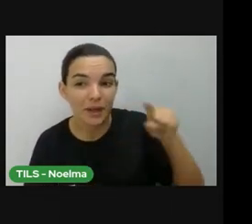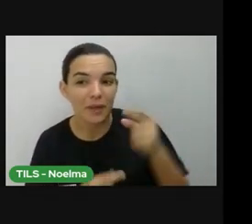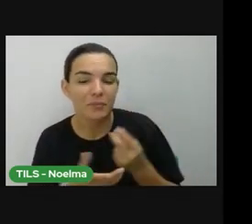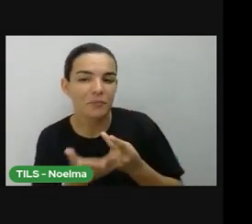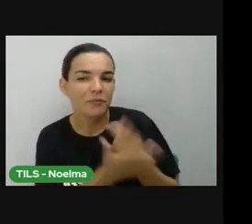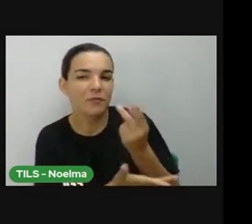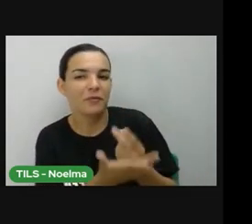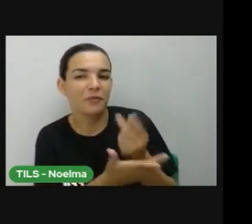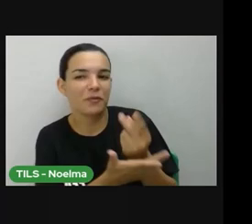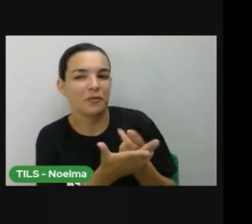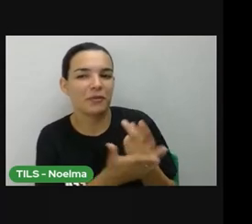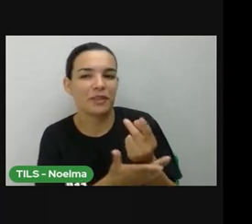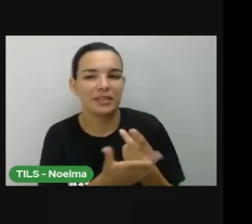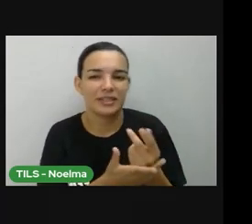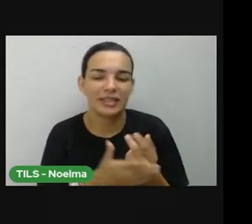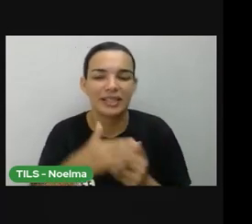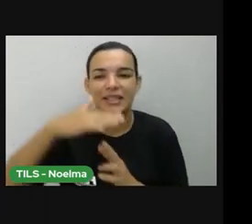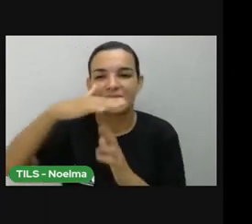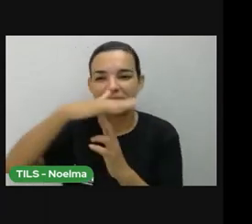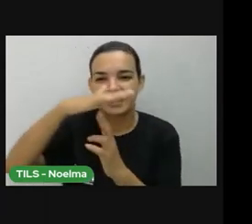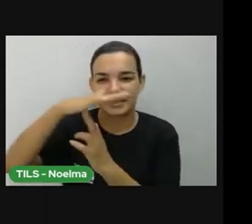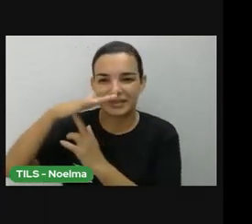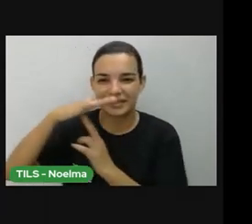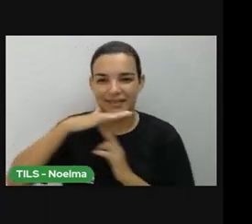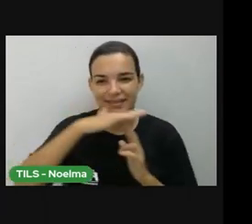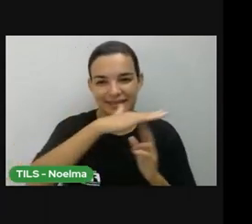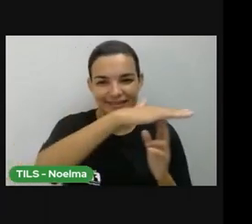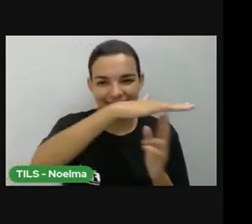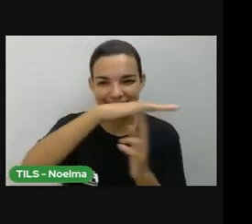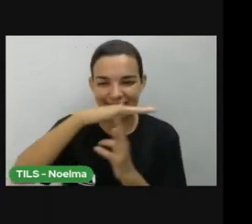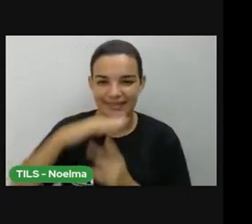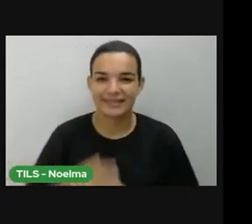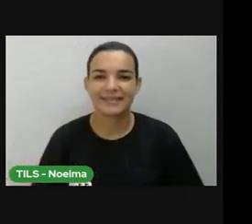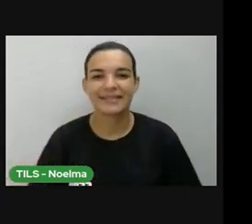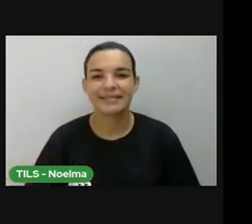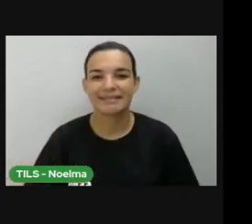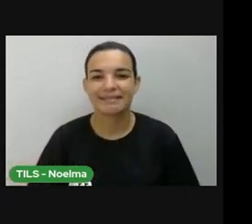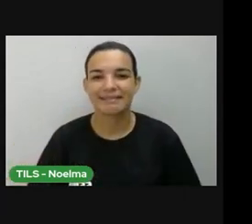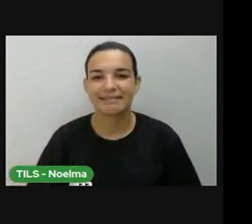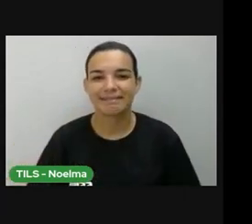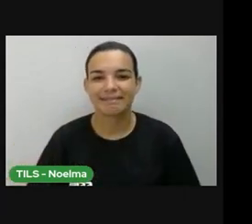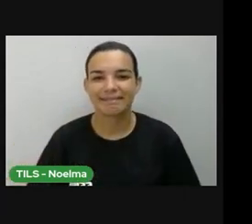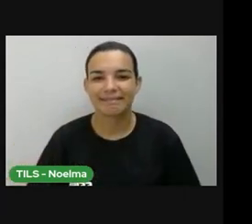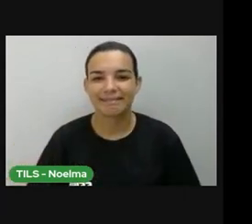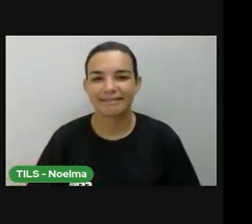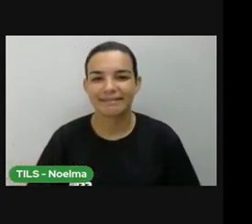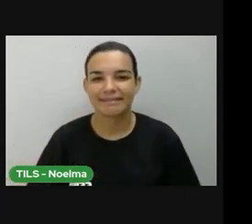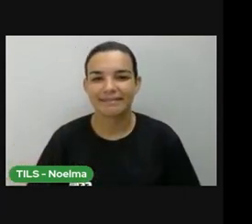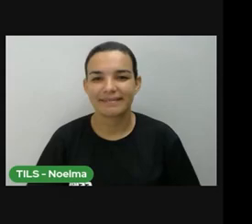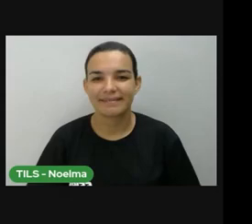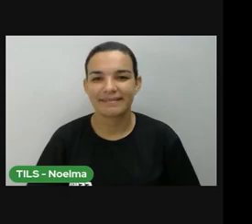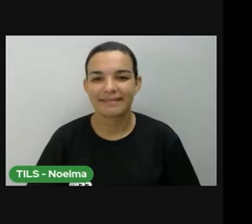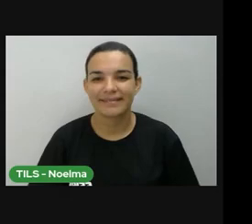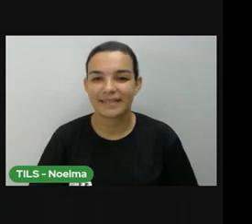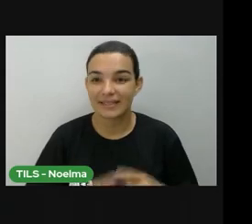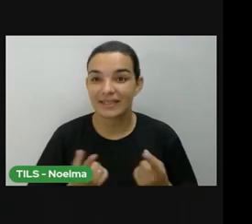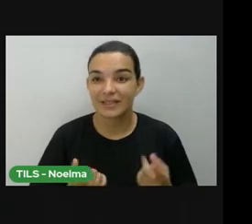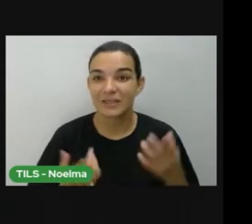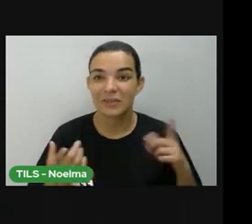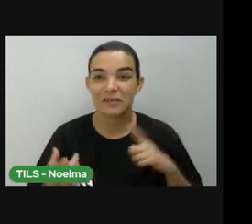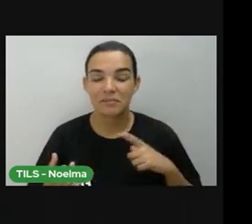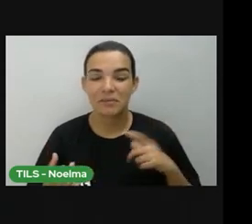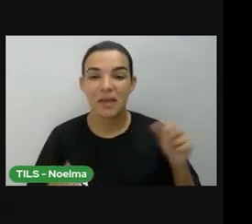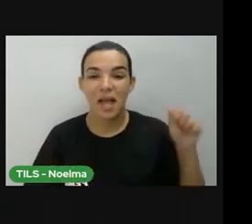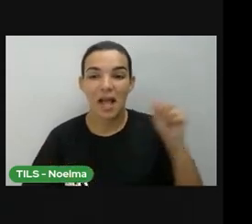isso foi criado, primeiro, uma diretoria, né? Com a diretoria, primeiro, foi eu, posso dizer assim, na